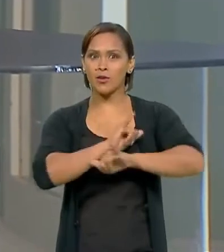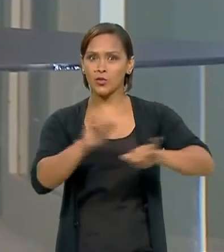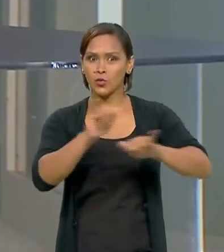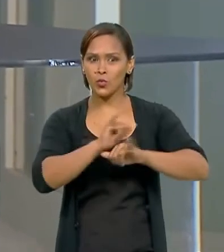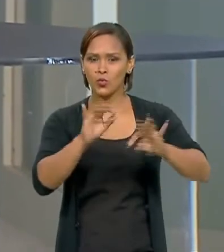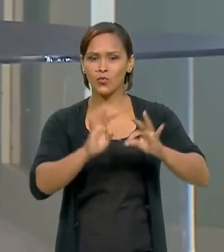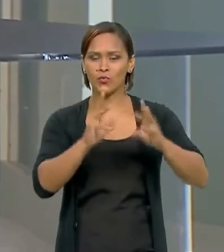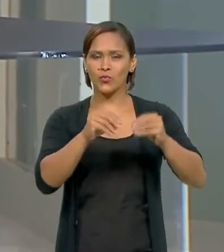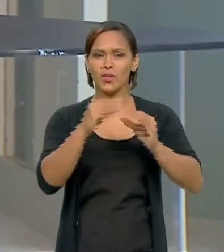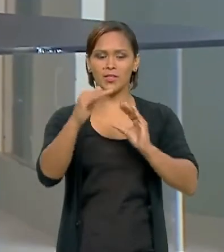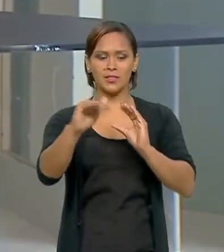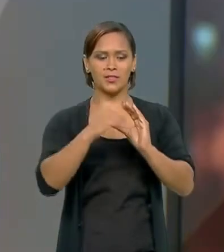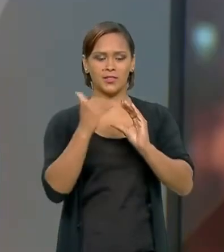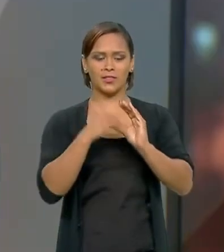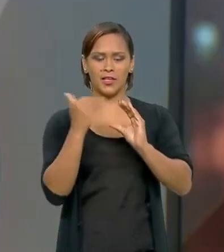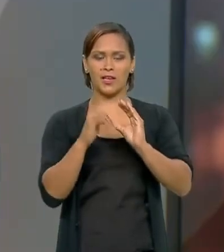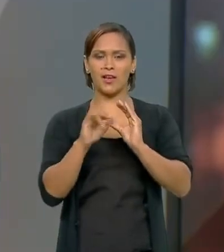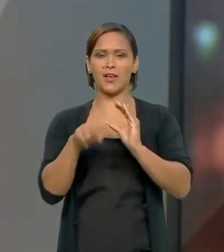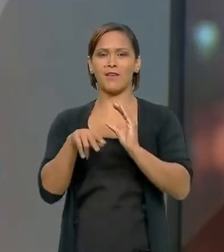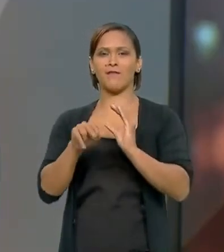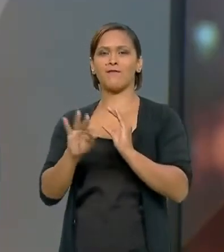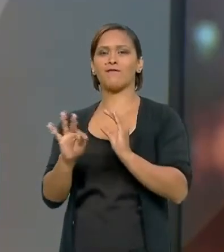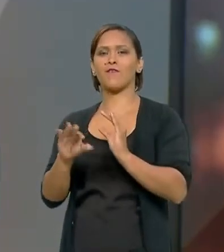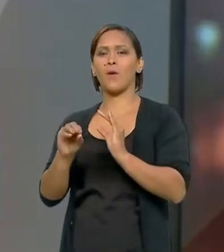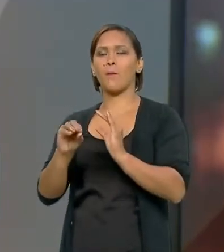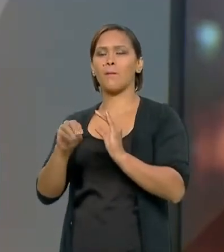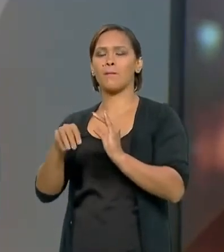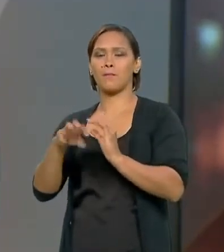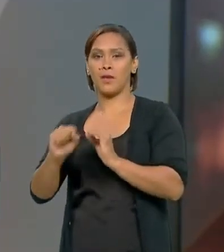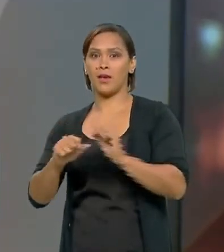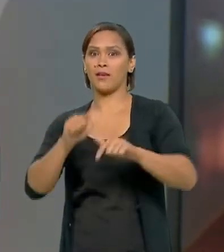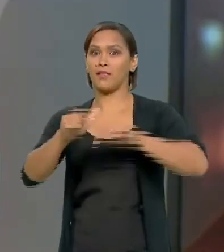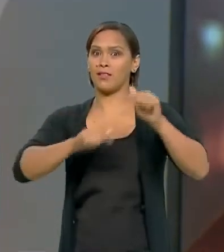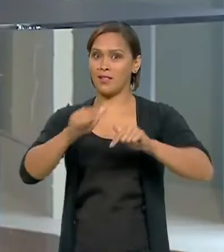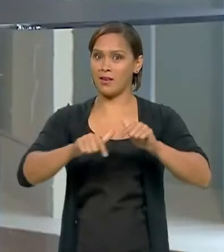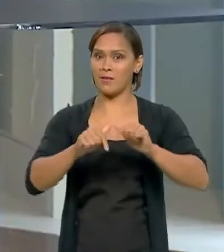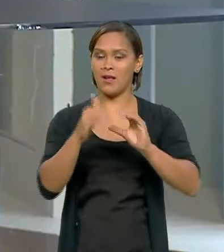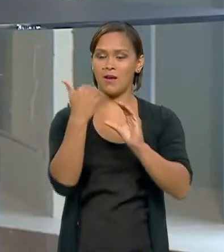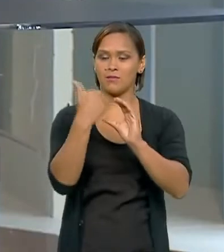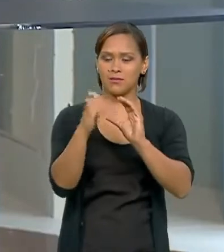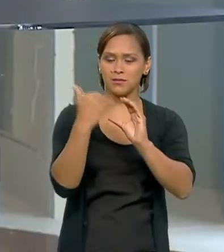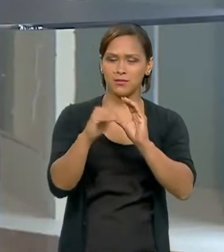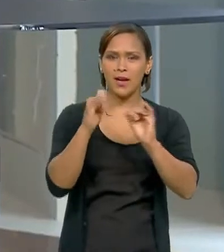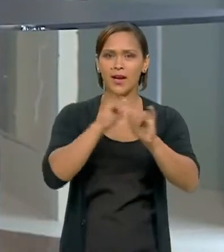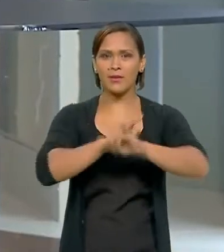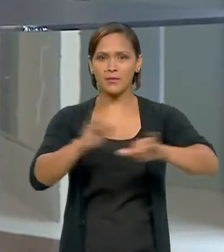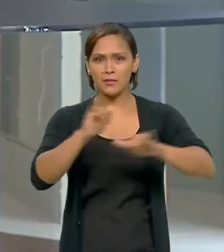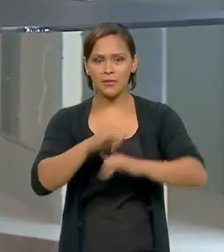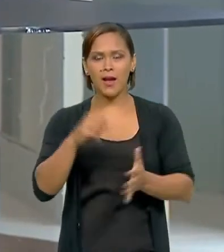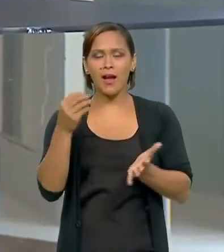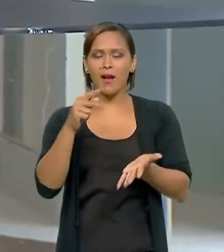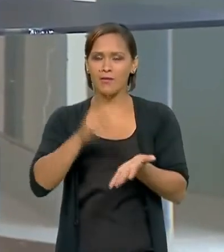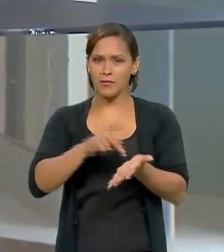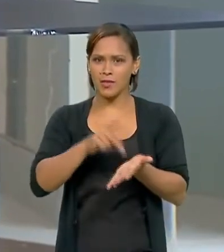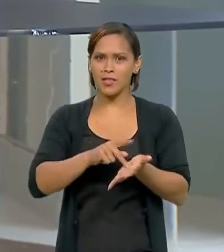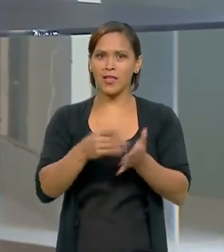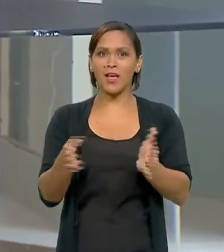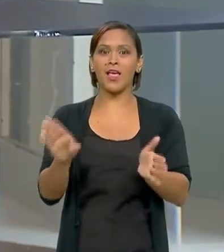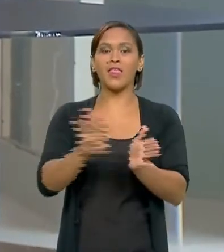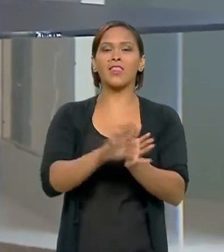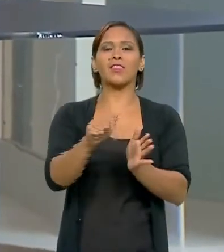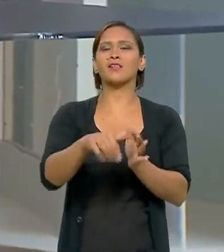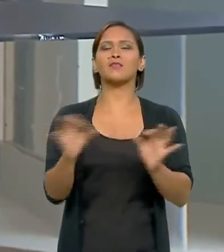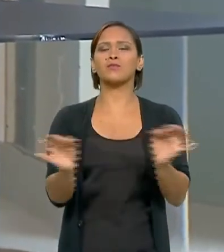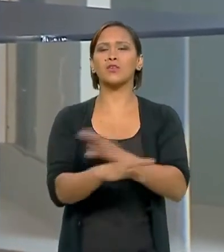gente recebia o que a gente chamava de informe e trabalhava ardentemente para confirmar o informe até chegar à